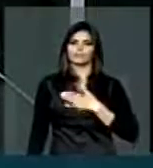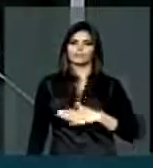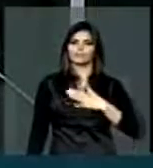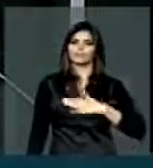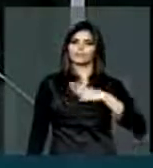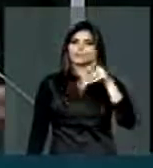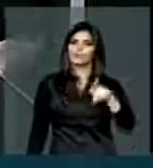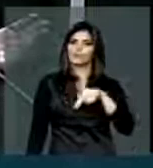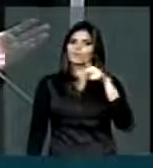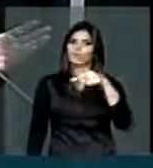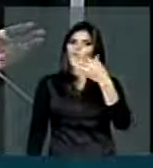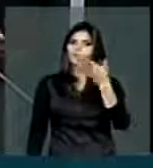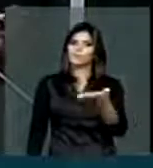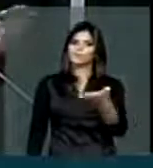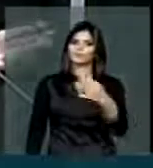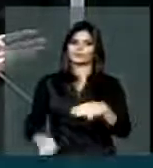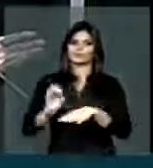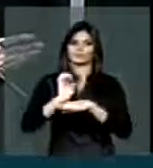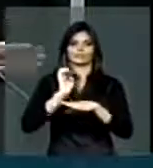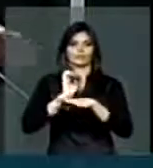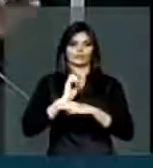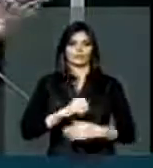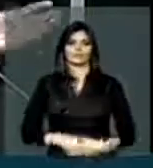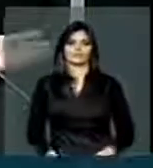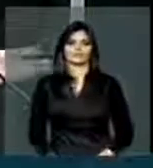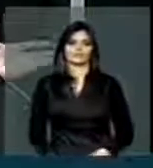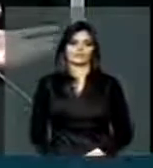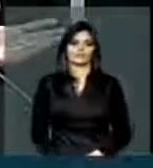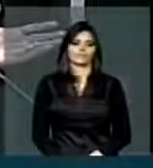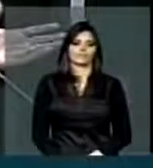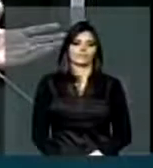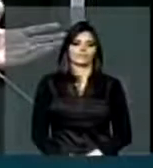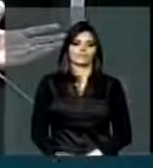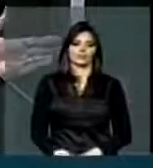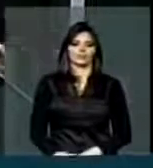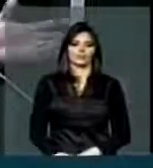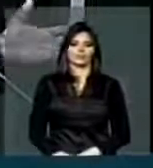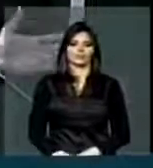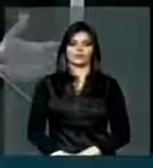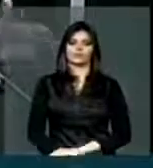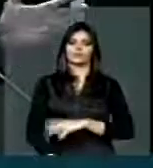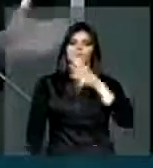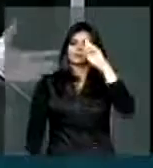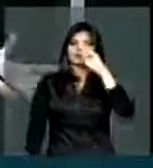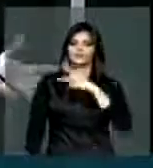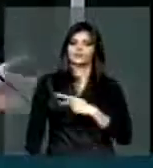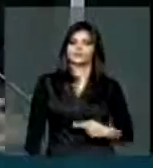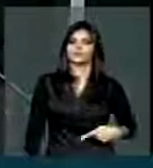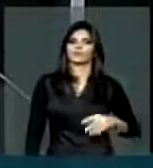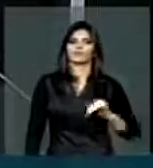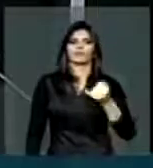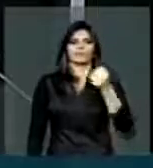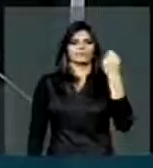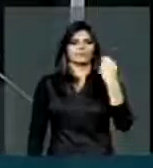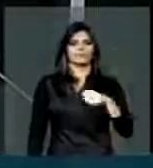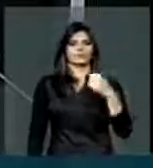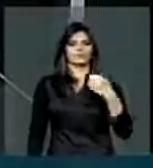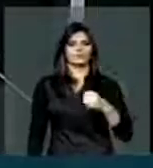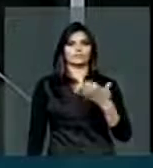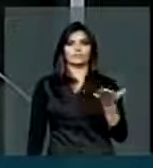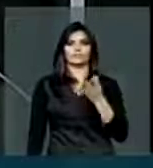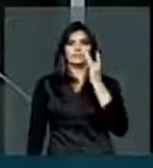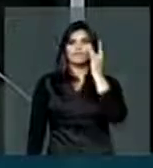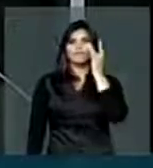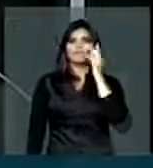terra. Mas, senhor presidente, eu não poderia deixar essa oportunidade passar. Vi agora